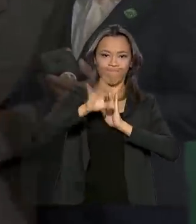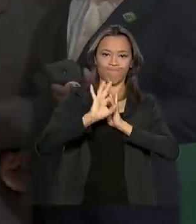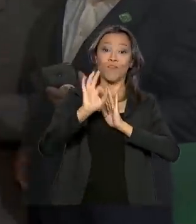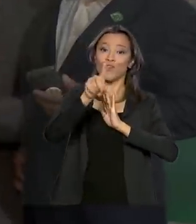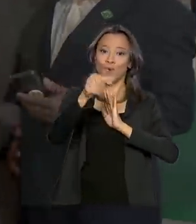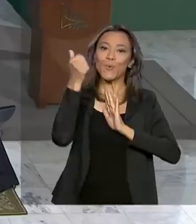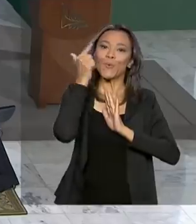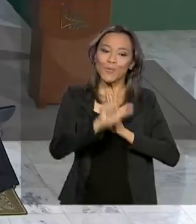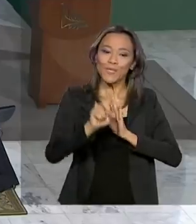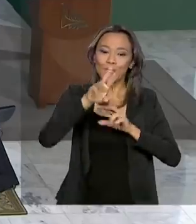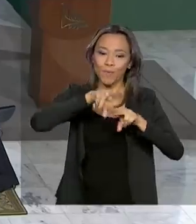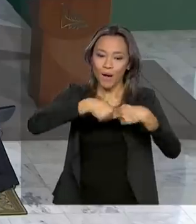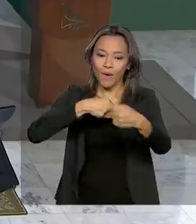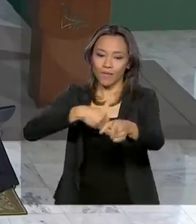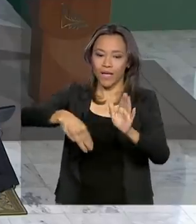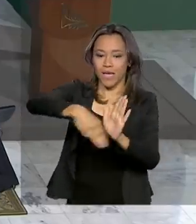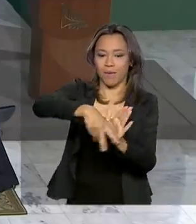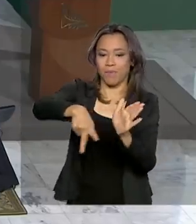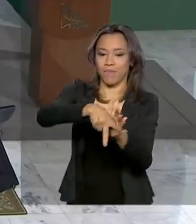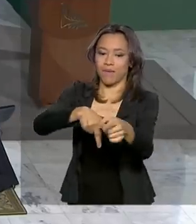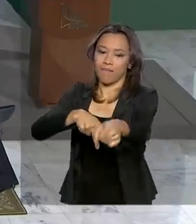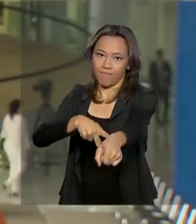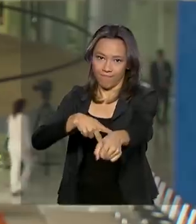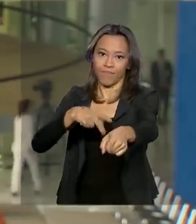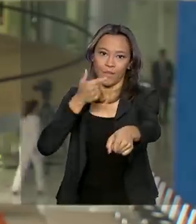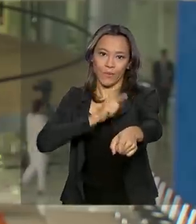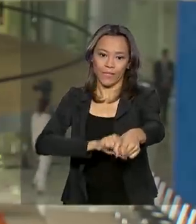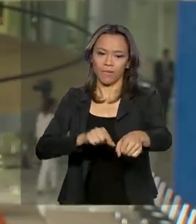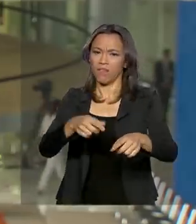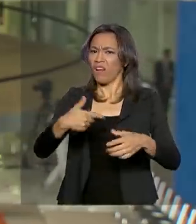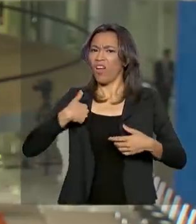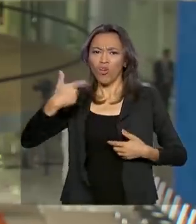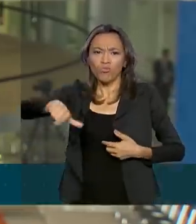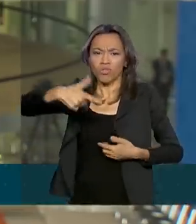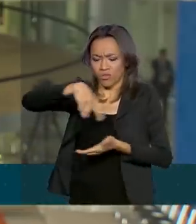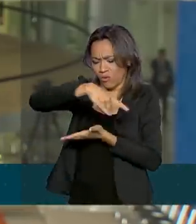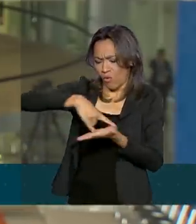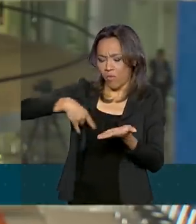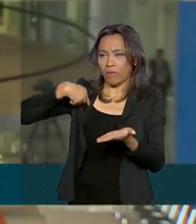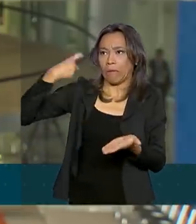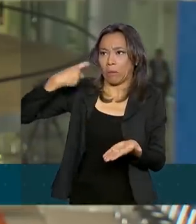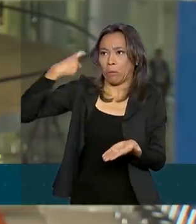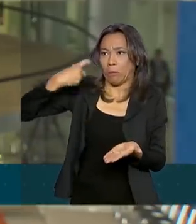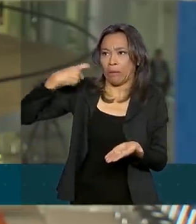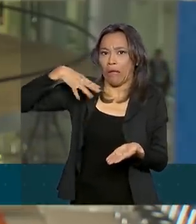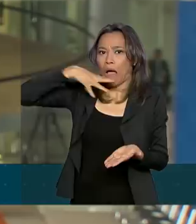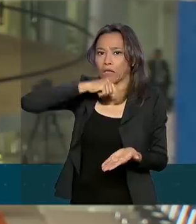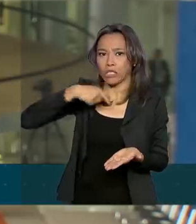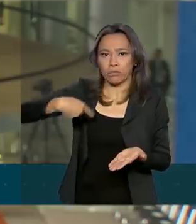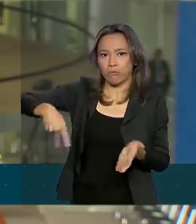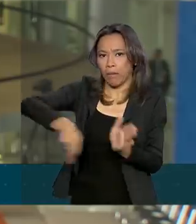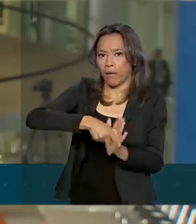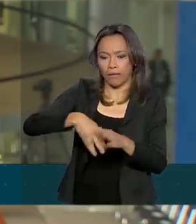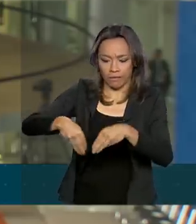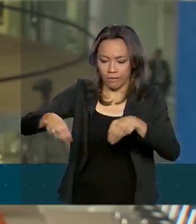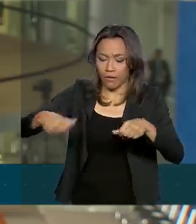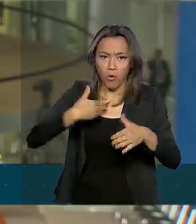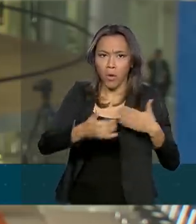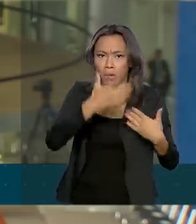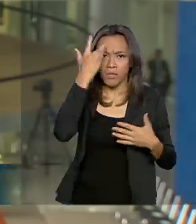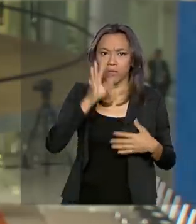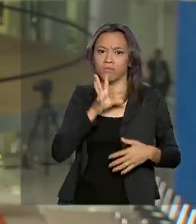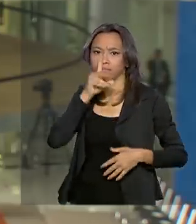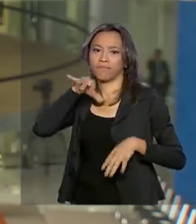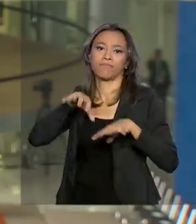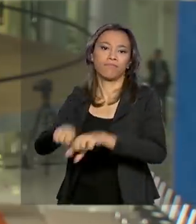medida provisória da regularização fundiária. Eu não tinha um documento, aí ficou preocupado que a gente acha que não é da gente. Qualquer um pode chegar e tomar.